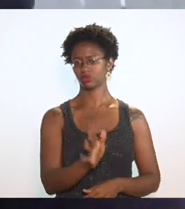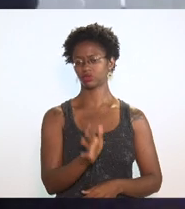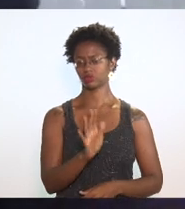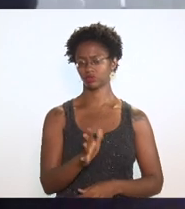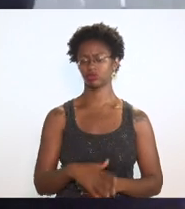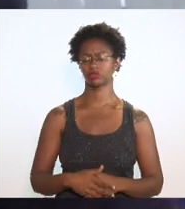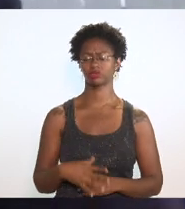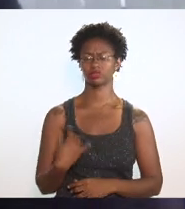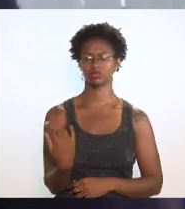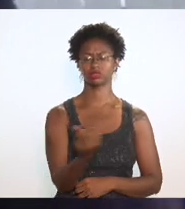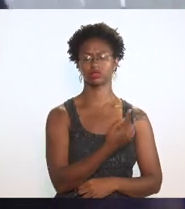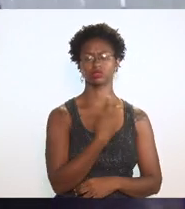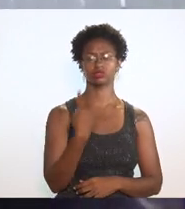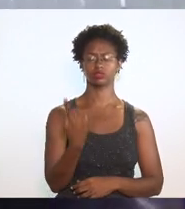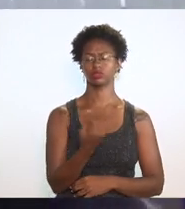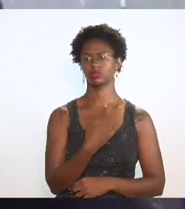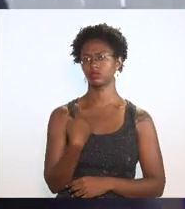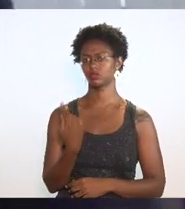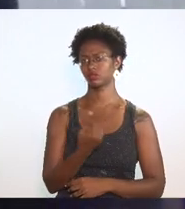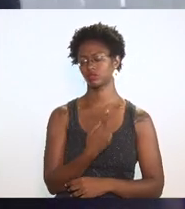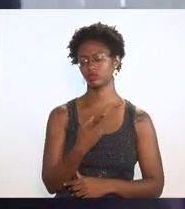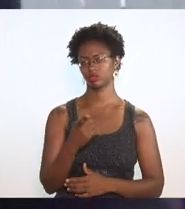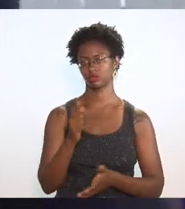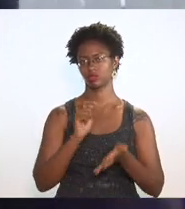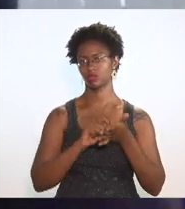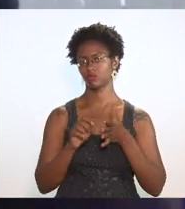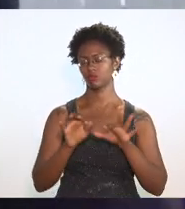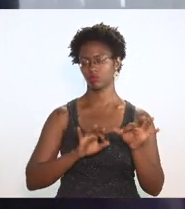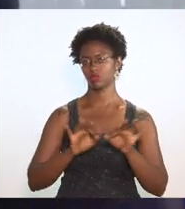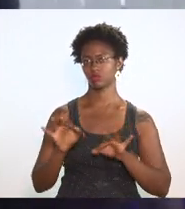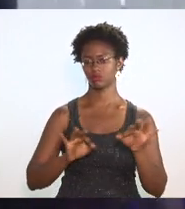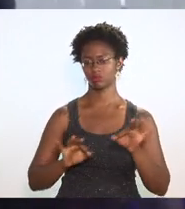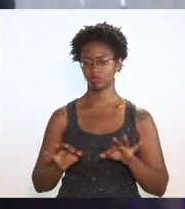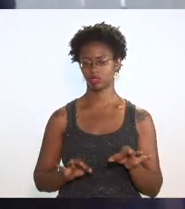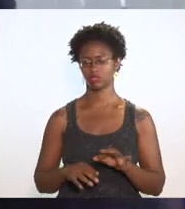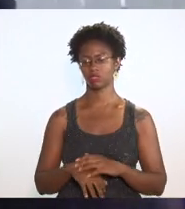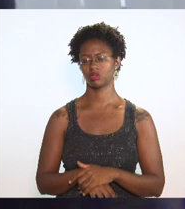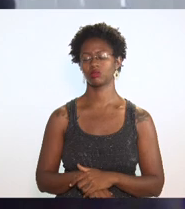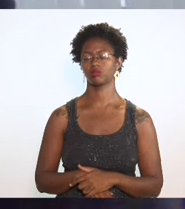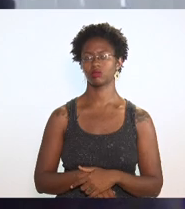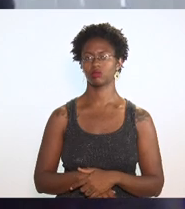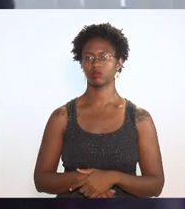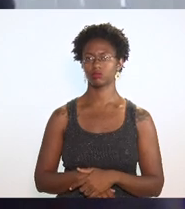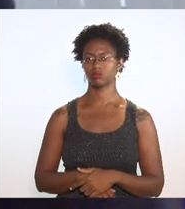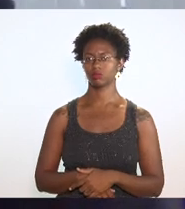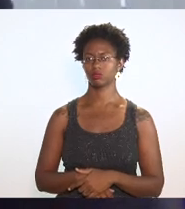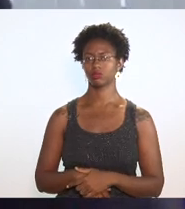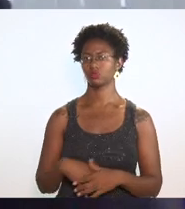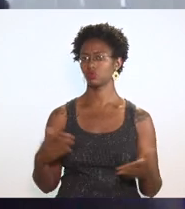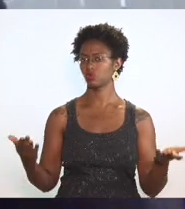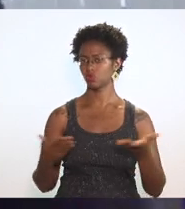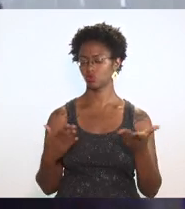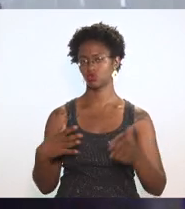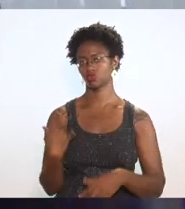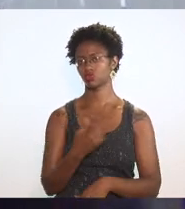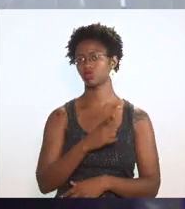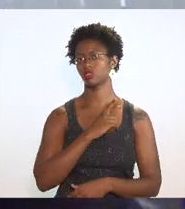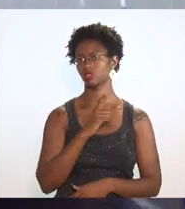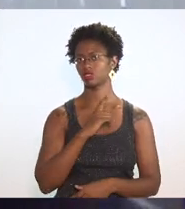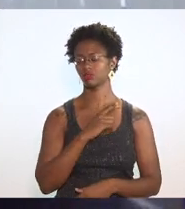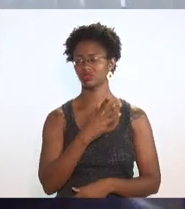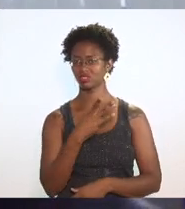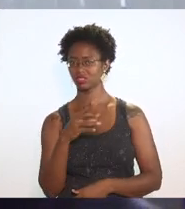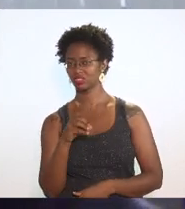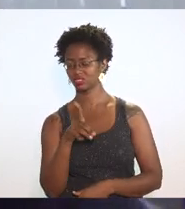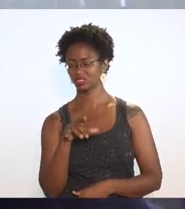estamos em plena elaboração da PLDO hoje em dia temos aí menos de 30